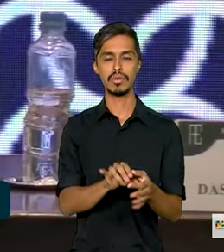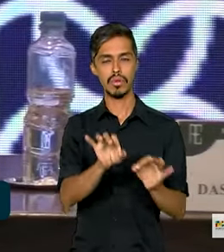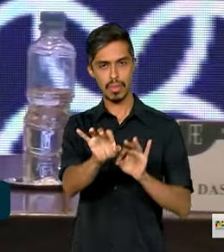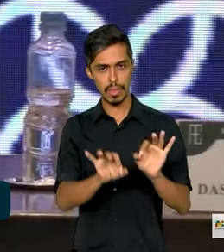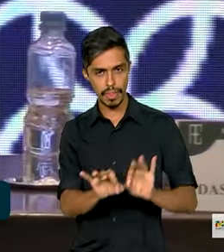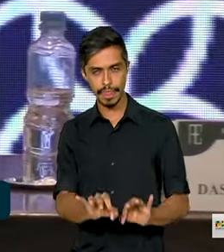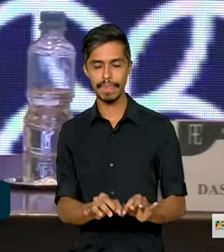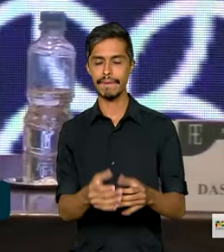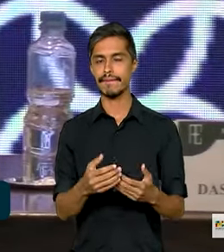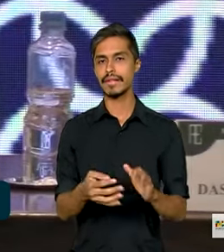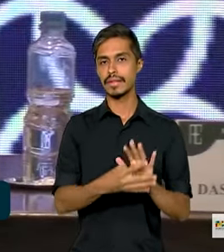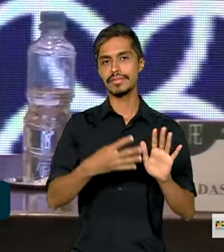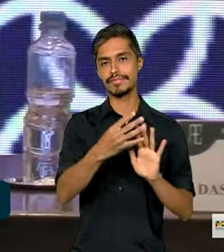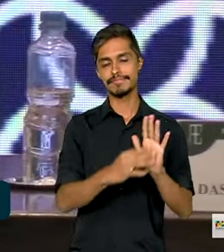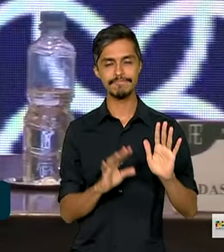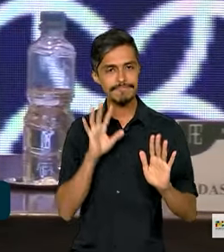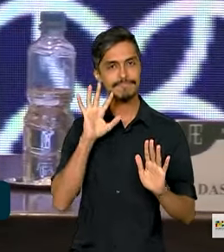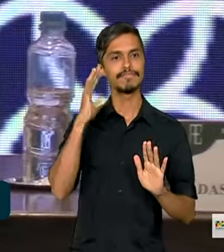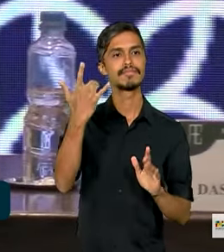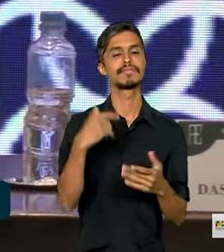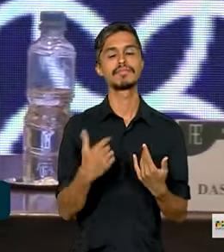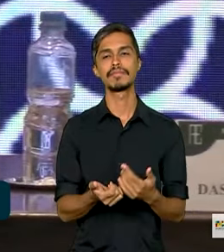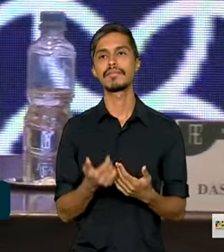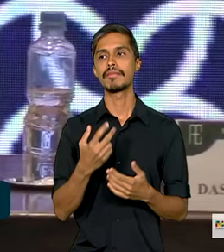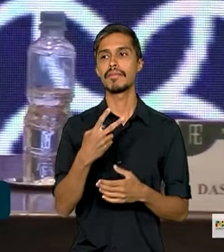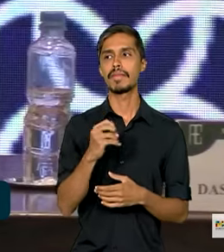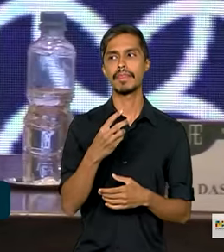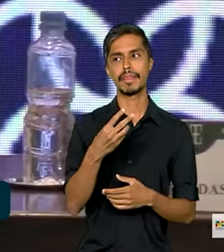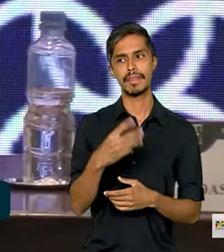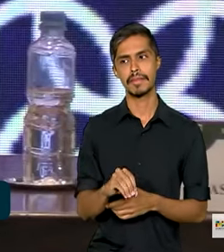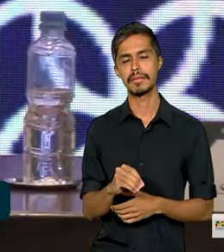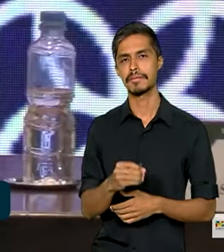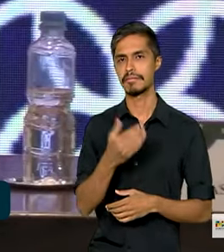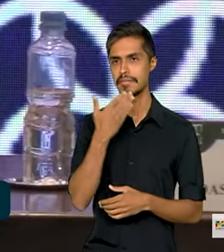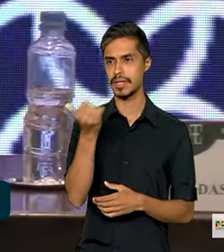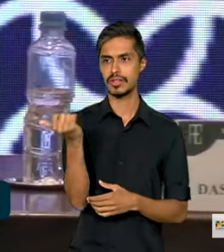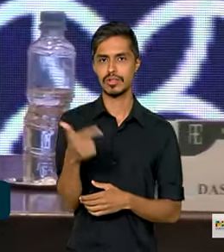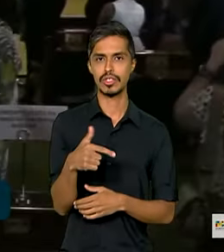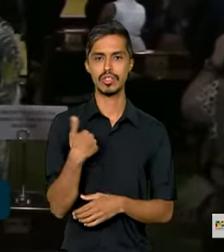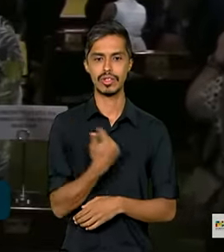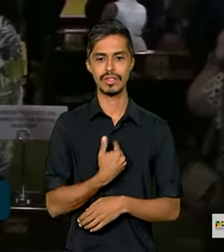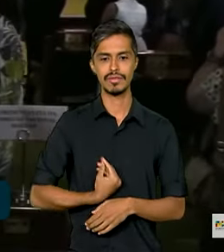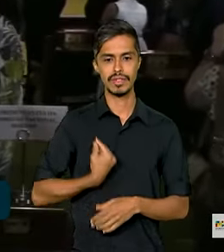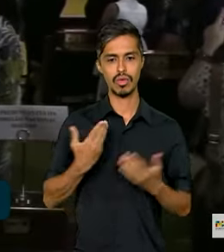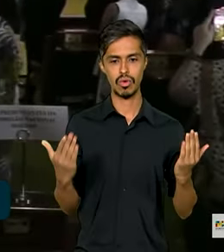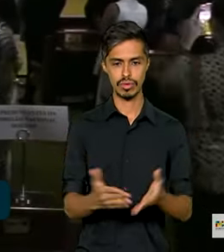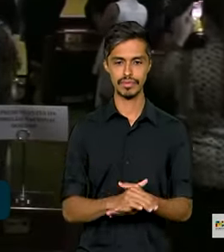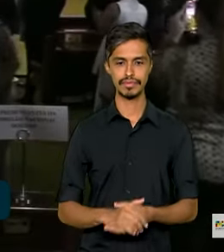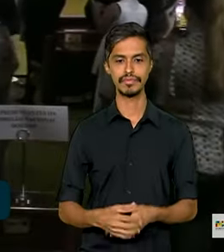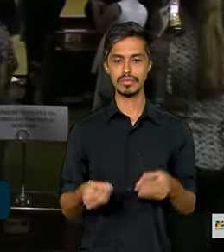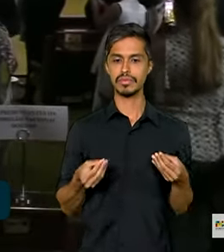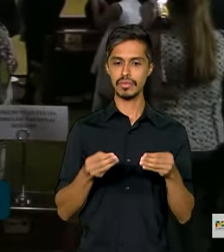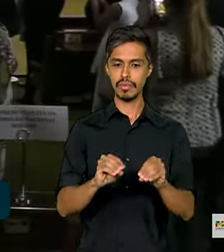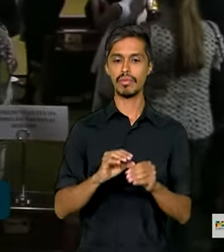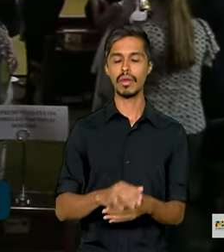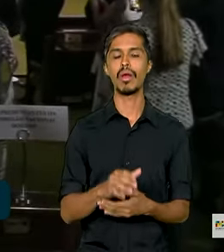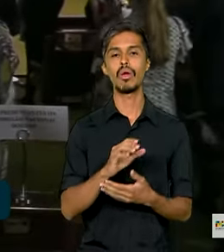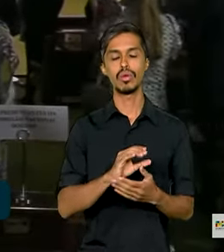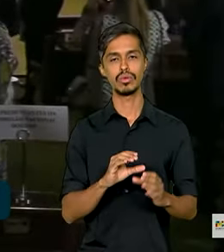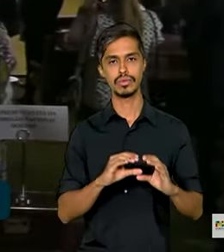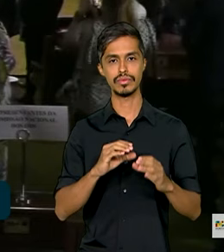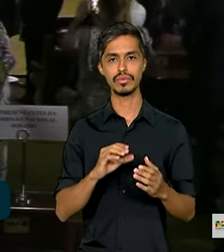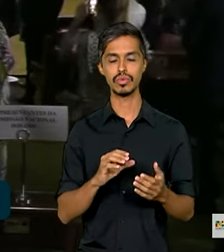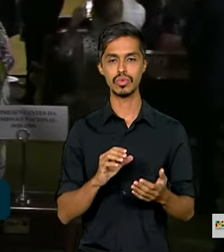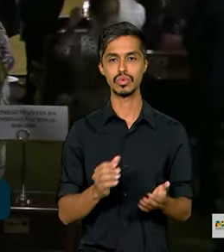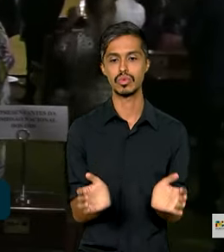virar a agenda e conseguir, pelo menos, chegar em 2030, bem melhor do que a gente está hoje. A instalação da comissão cria um